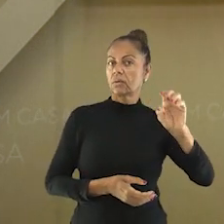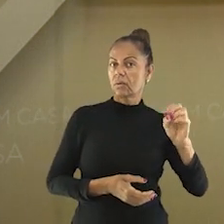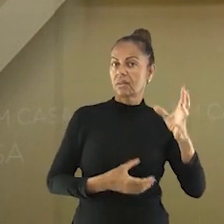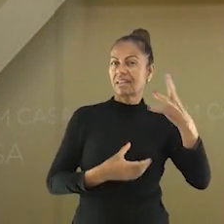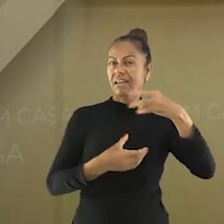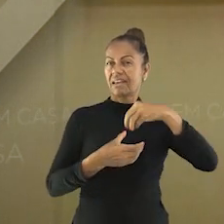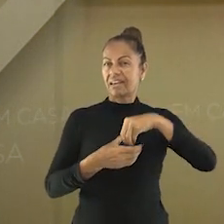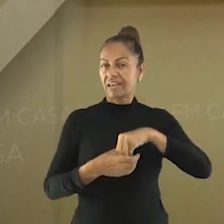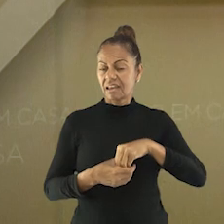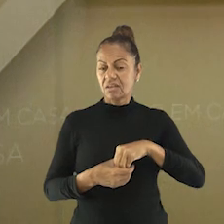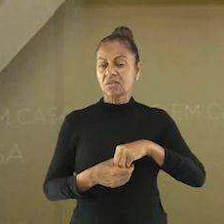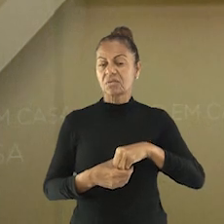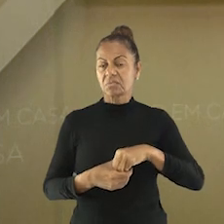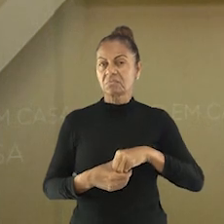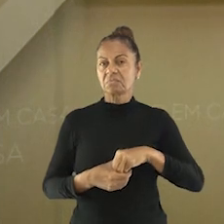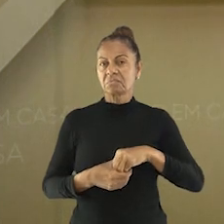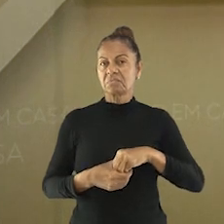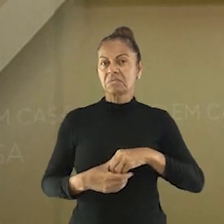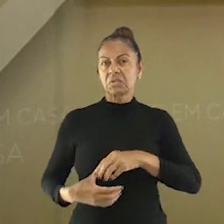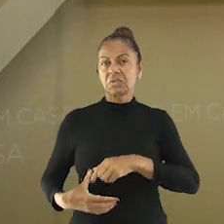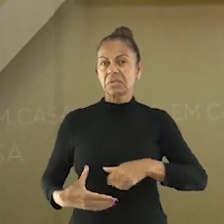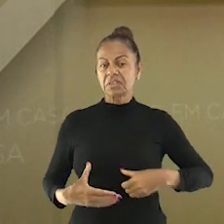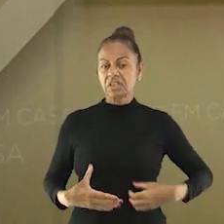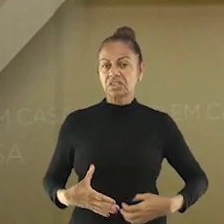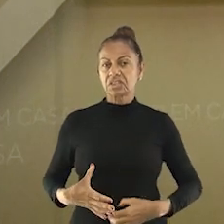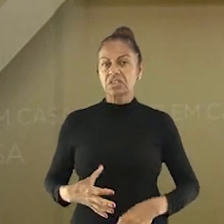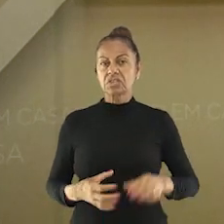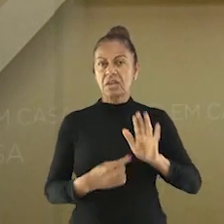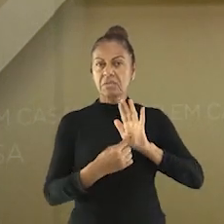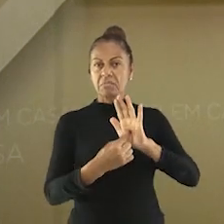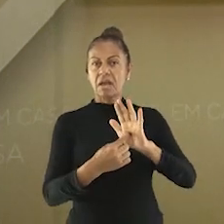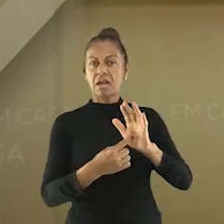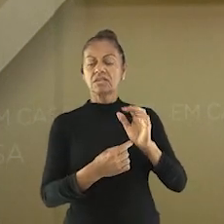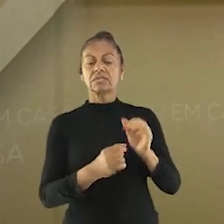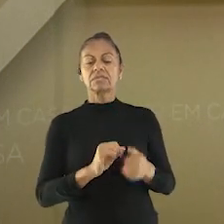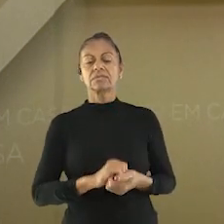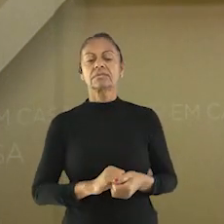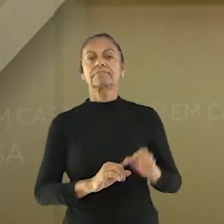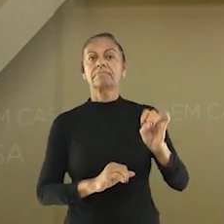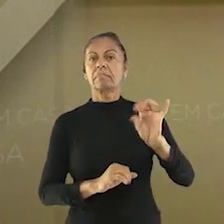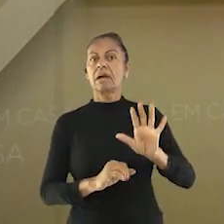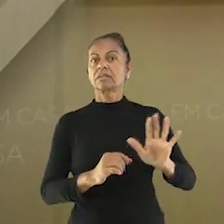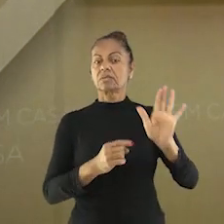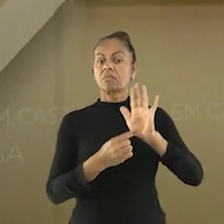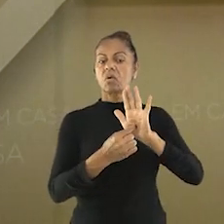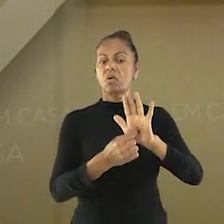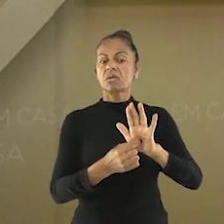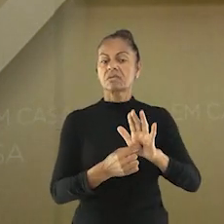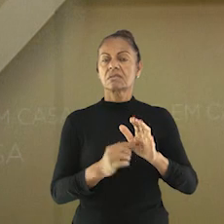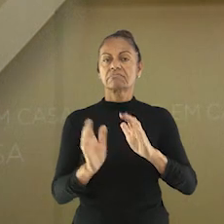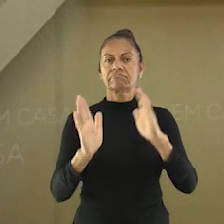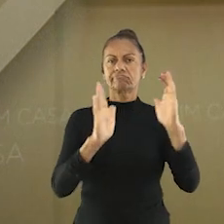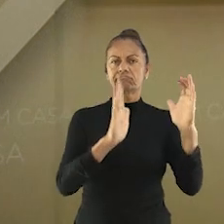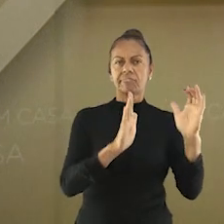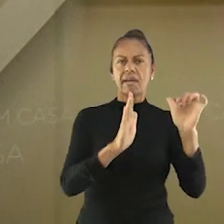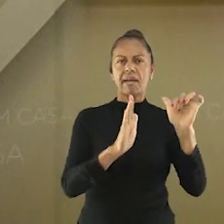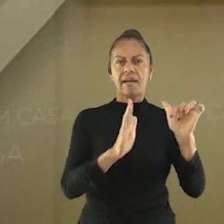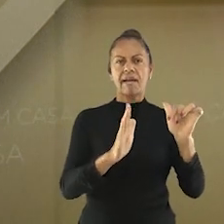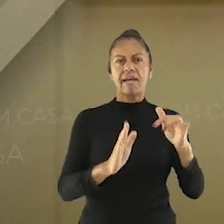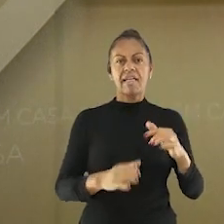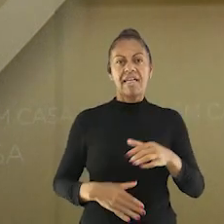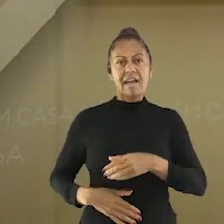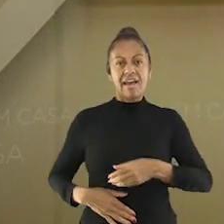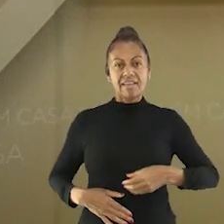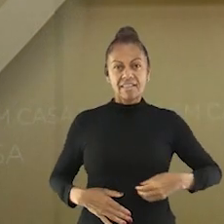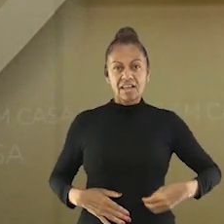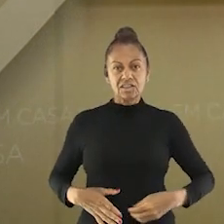inflamação crônica nas paredes do intestino delgado. aqui a gente tem dois exemplos. À esquerda nós temos a parede do intestino saudável, tá?